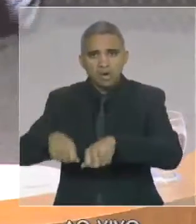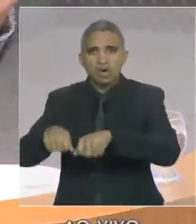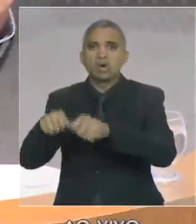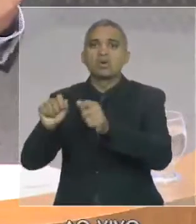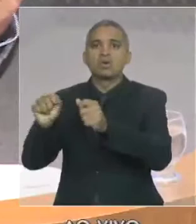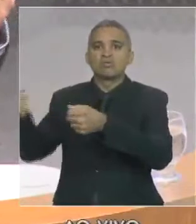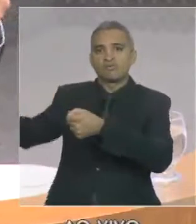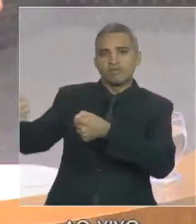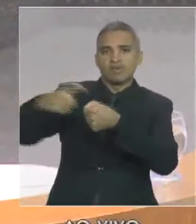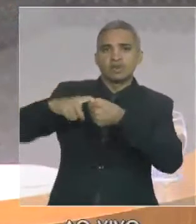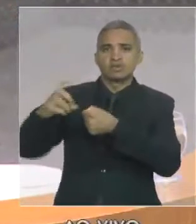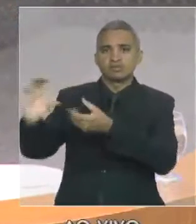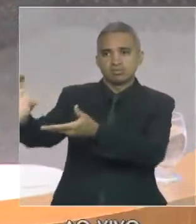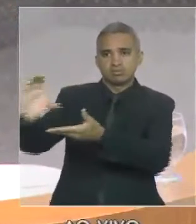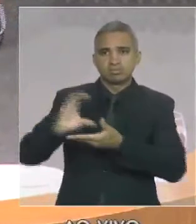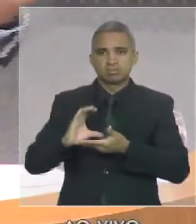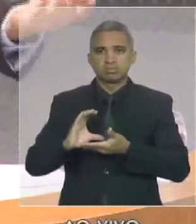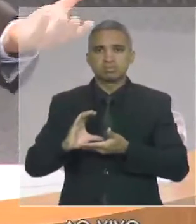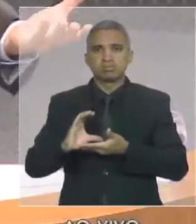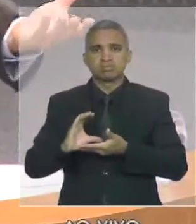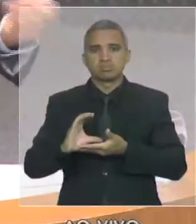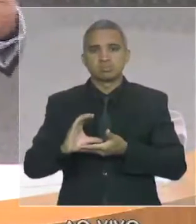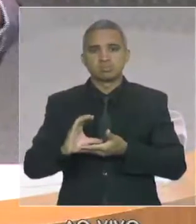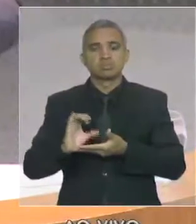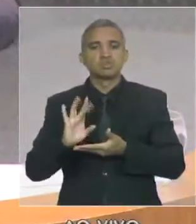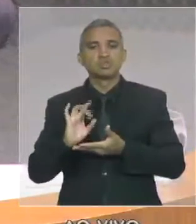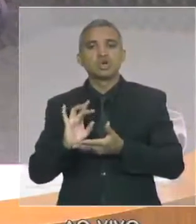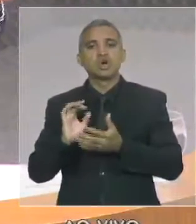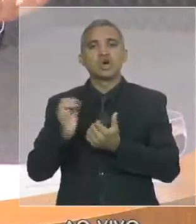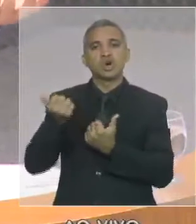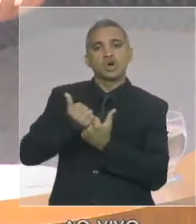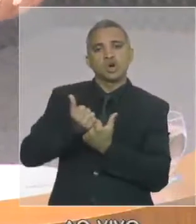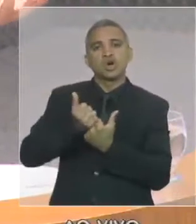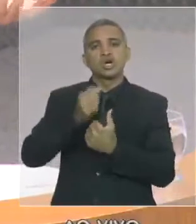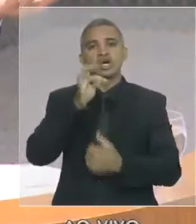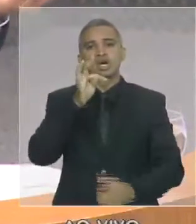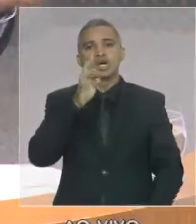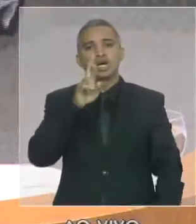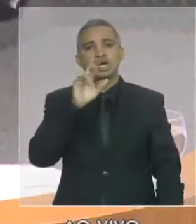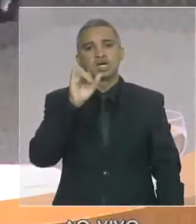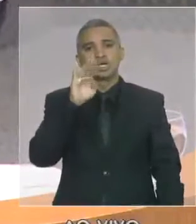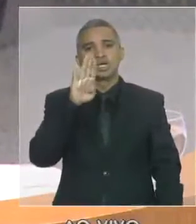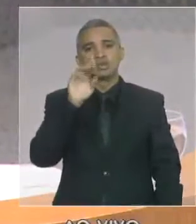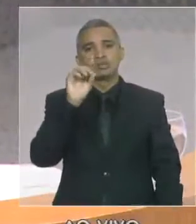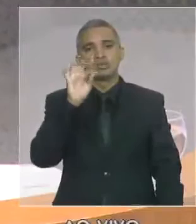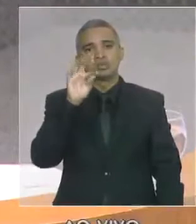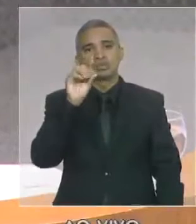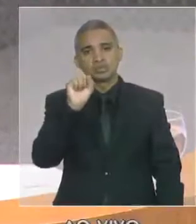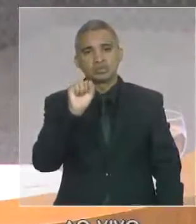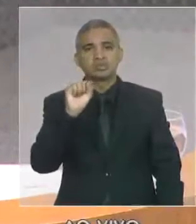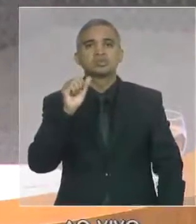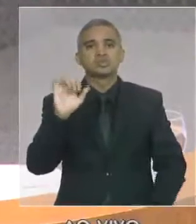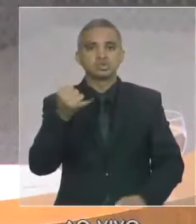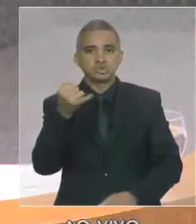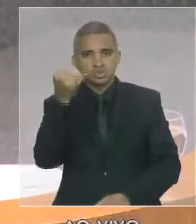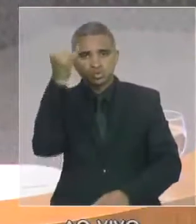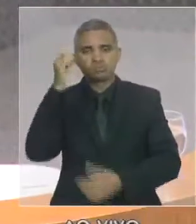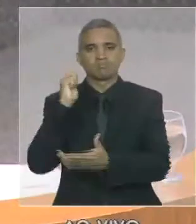mediante o pagamento de tributos. Houve uma decisão do Congresso Nacional no sentido de que esses